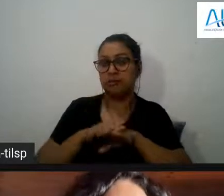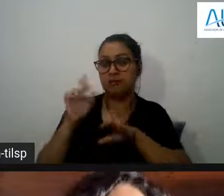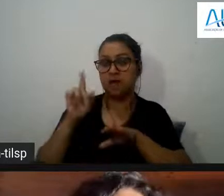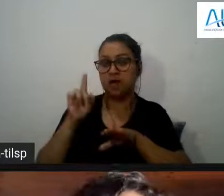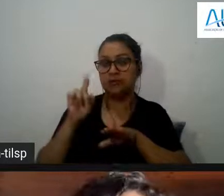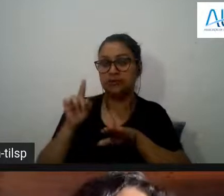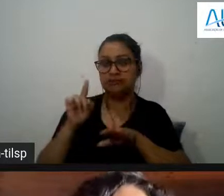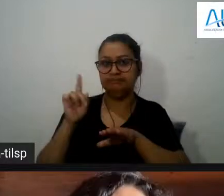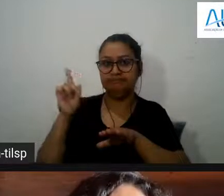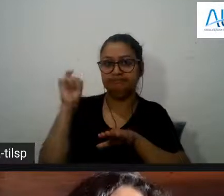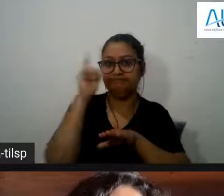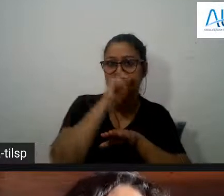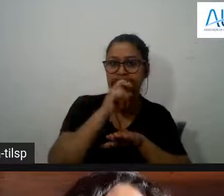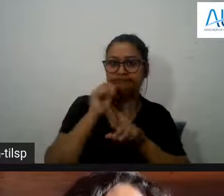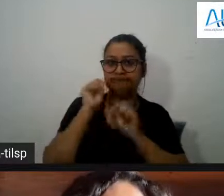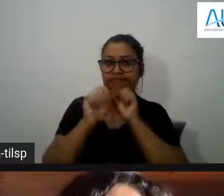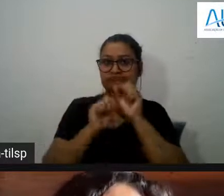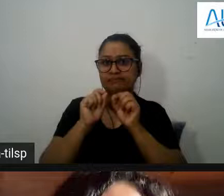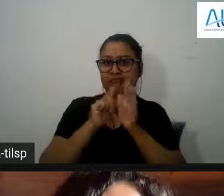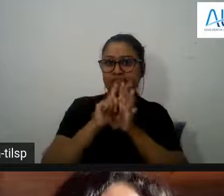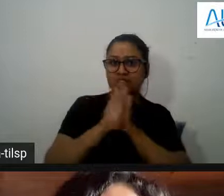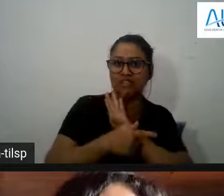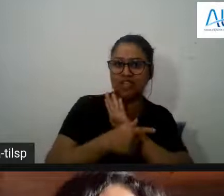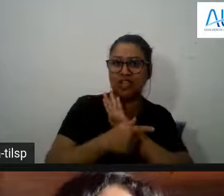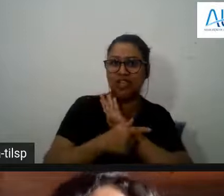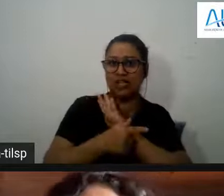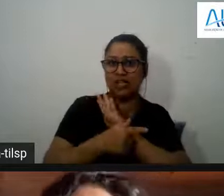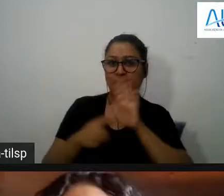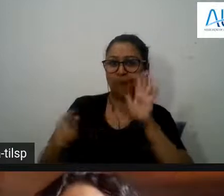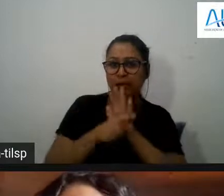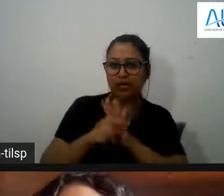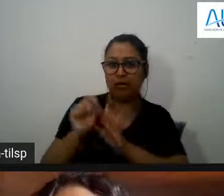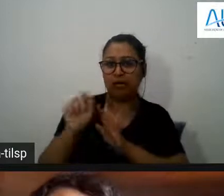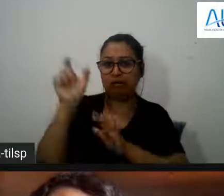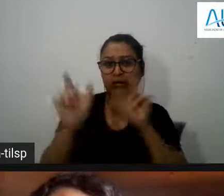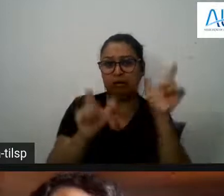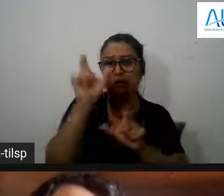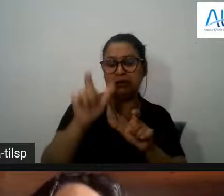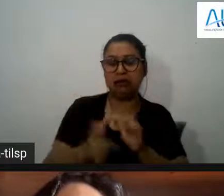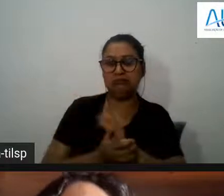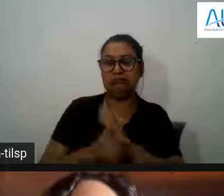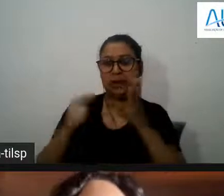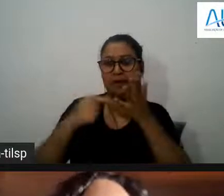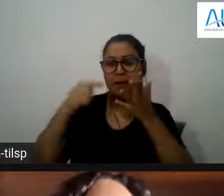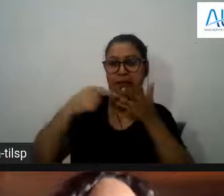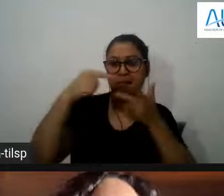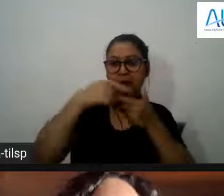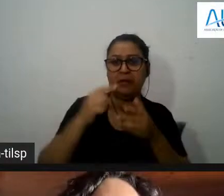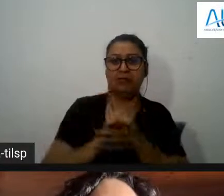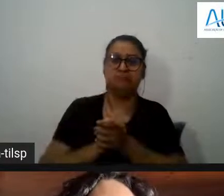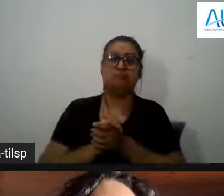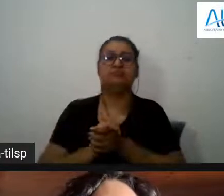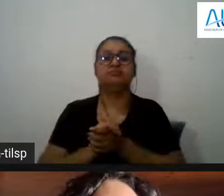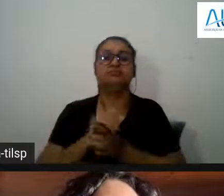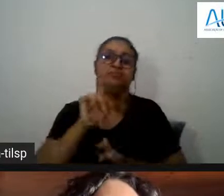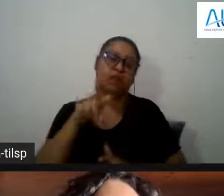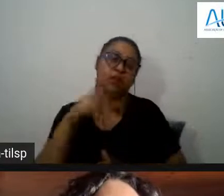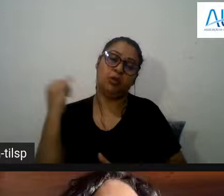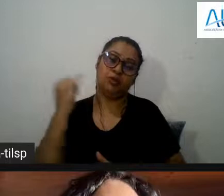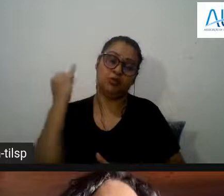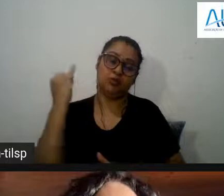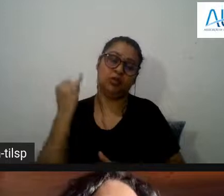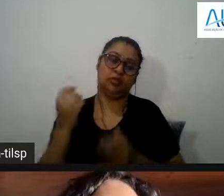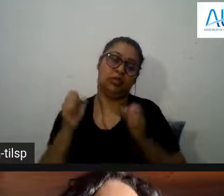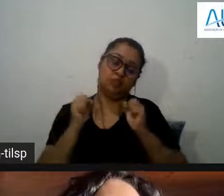qual gênero ele pertence como trabalhar com esses textos nesse contexto e depois se vocês puderem falar um pouquinho sobre a importância da